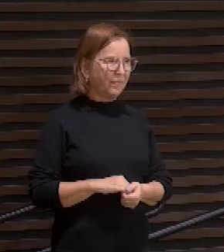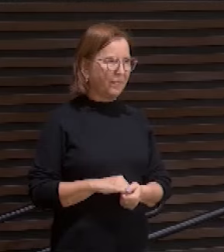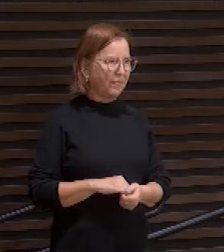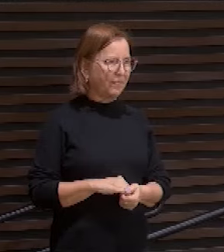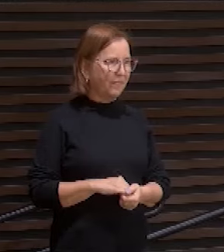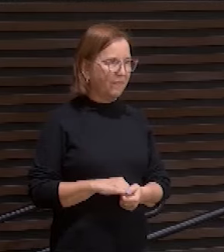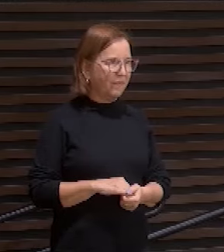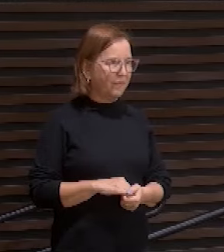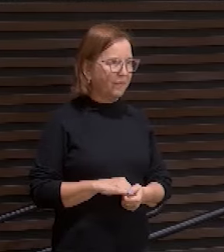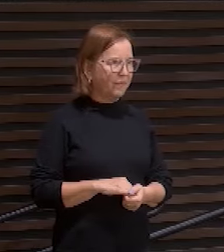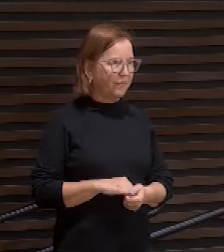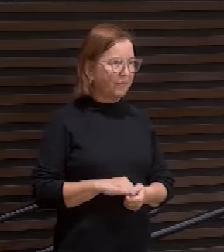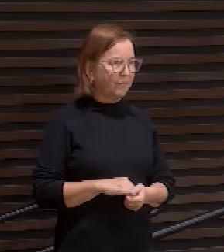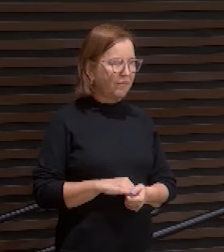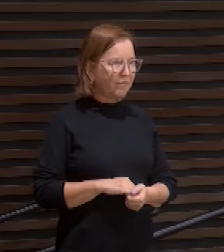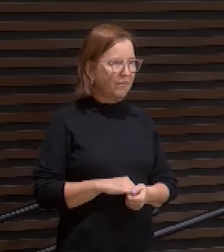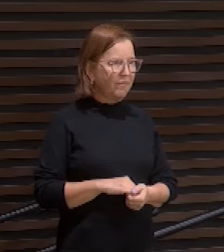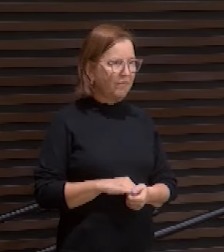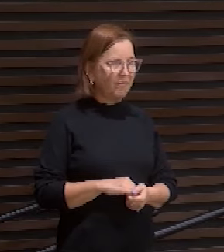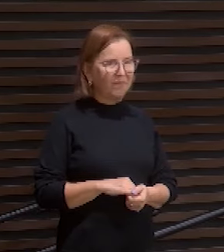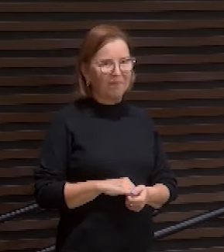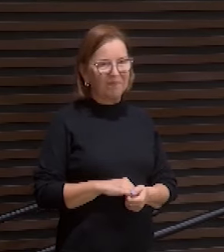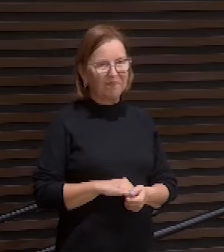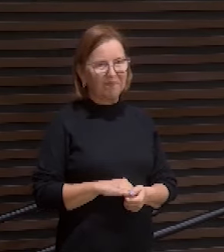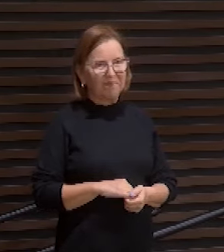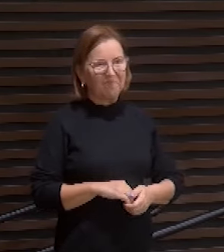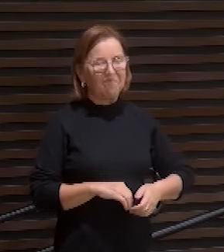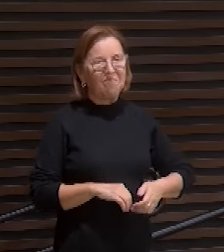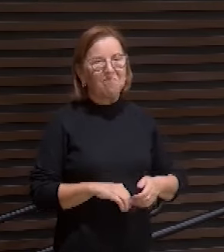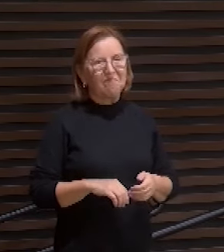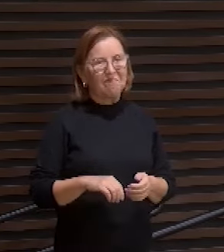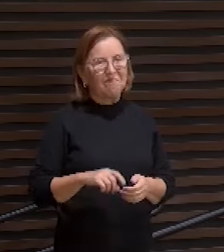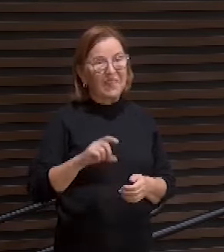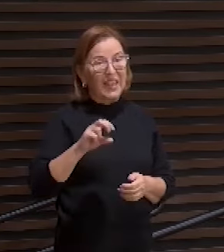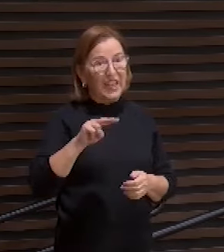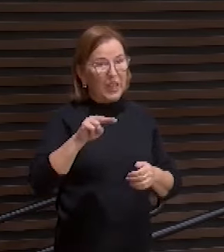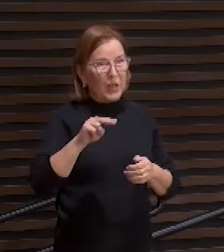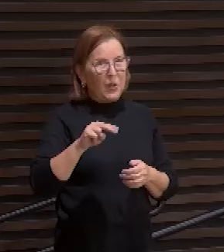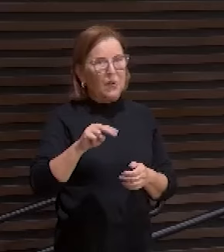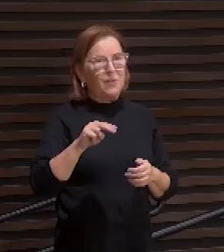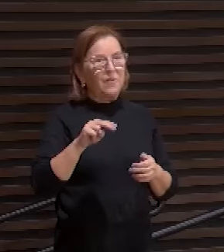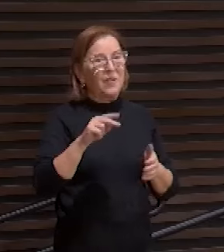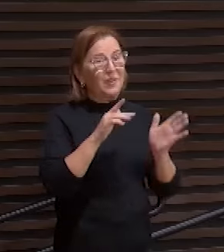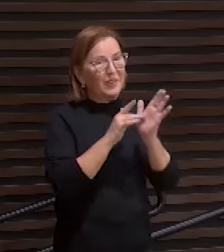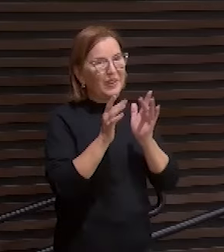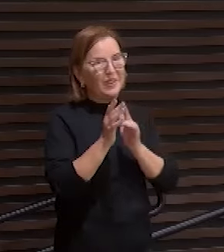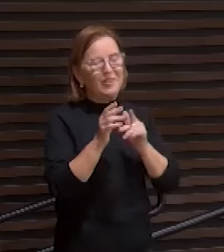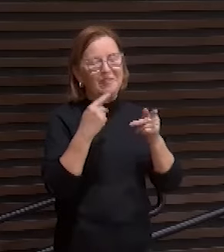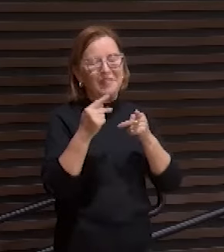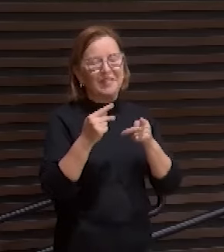é como se ele dissesse valeu a pena pai por mim cara